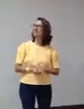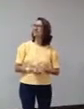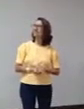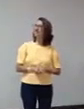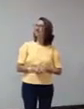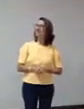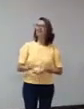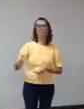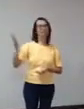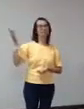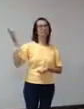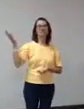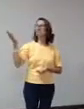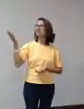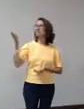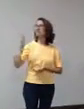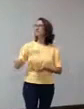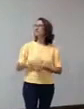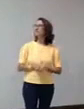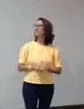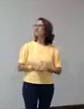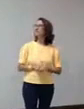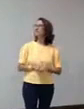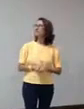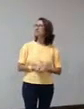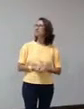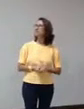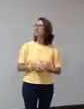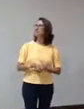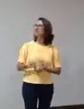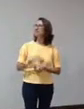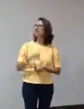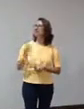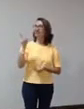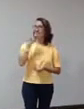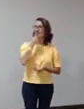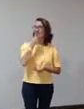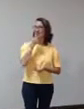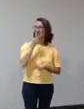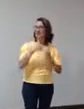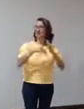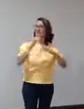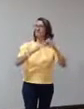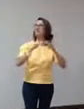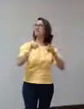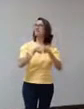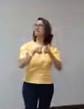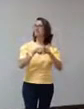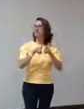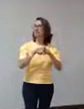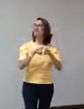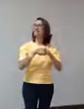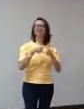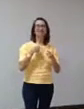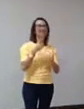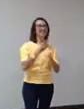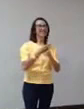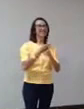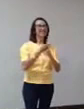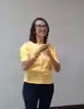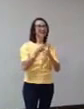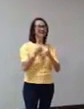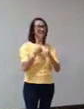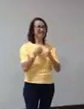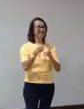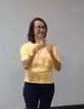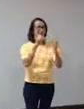Ai, Sebastião Salgado. Sebastião, encontrei, aparece até que eu sou amiga dele. Não, assim, eu consegui tirar uma